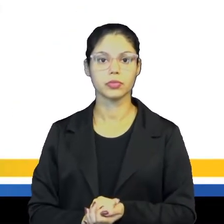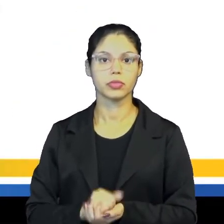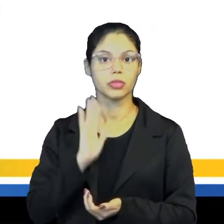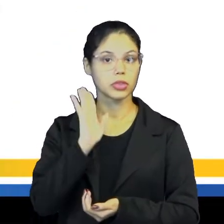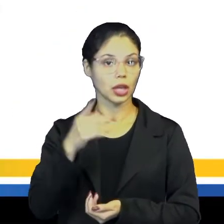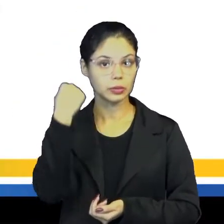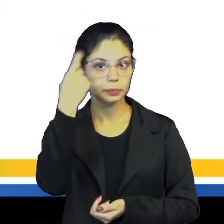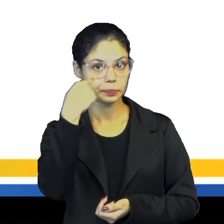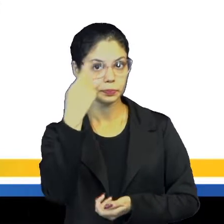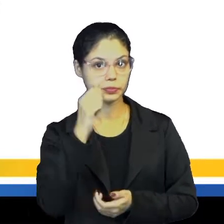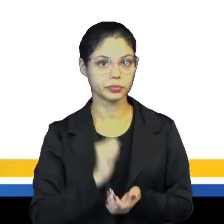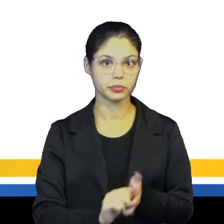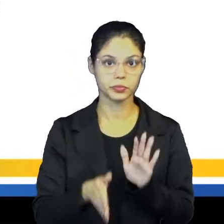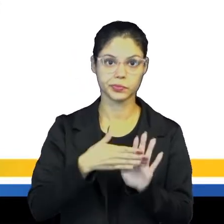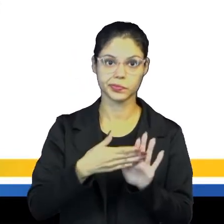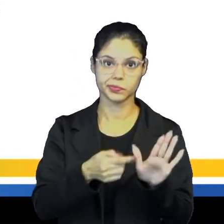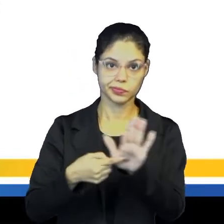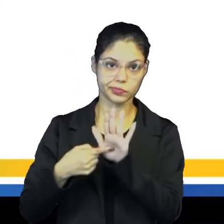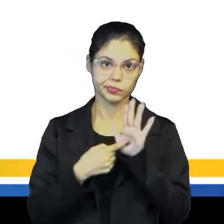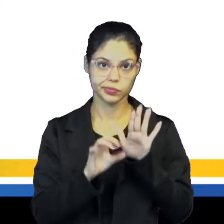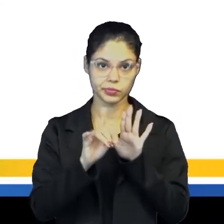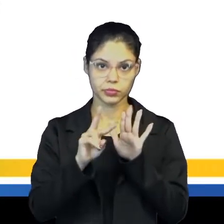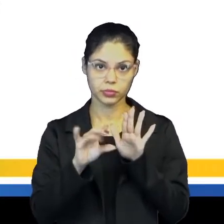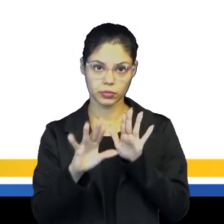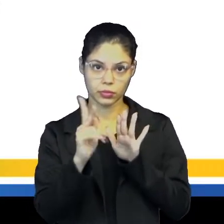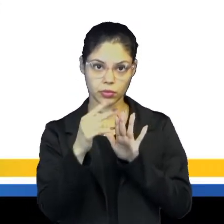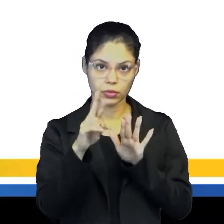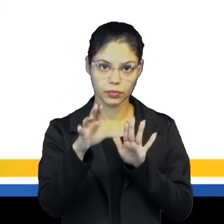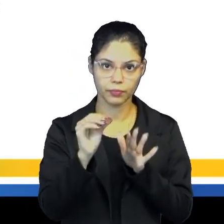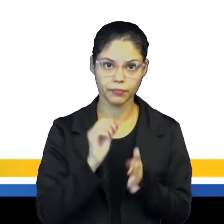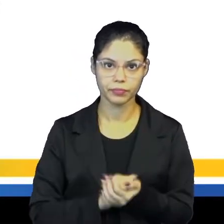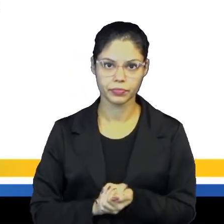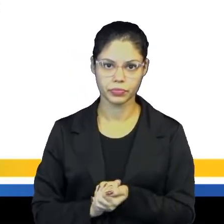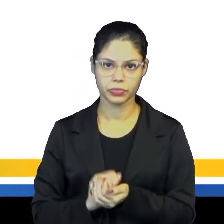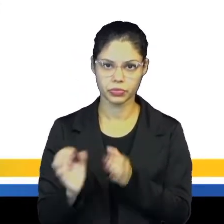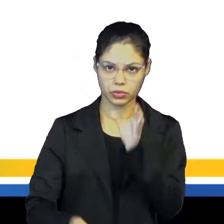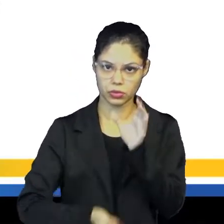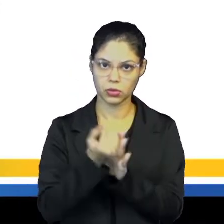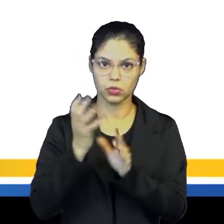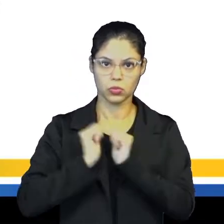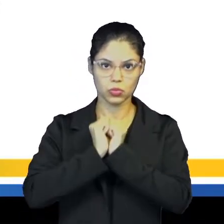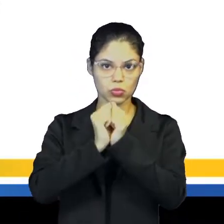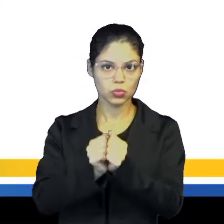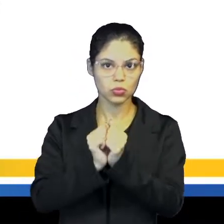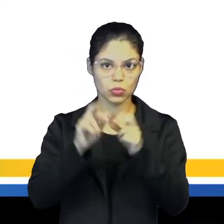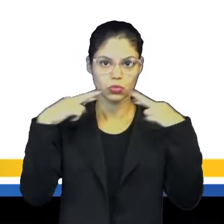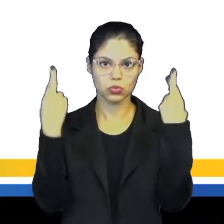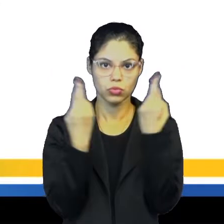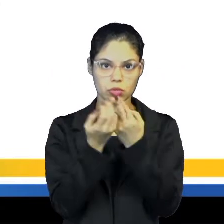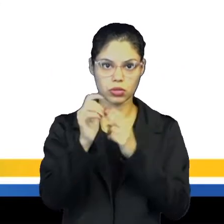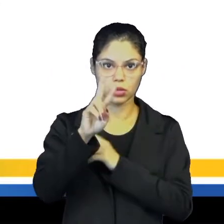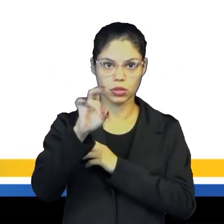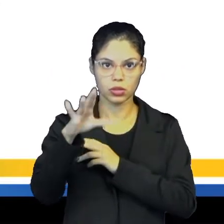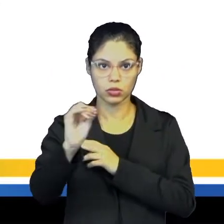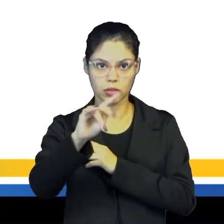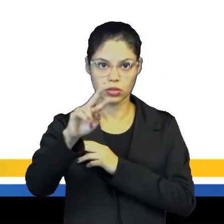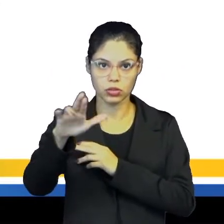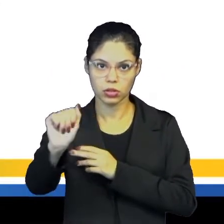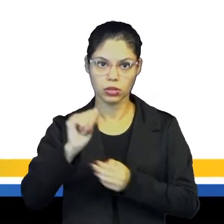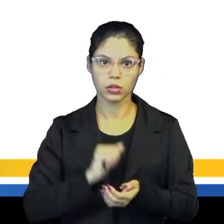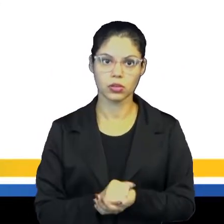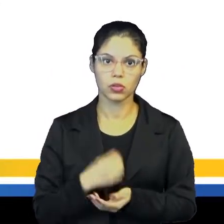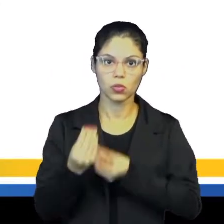Já na Espanha, há o destaque para a dinastia Habsburgo, que surgiu da junção dos reinos de Aragão e Castela.